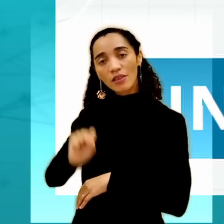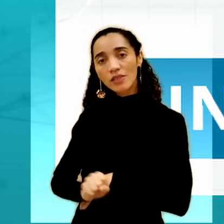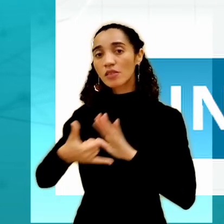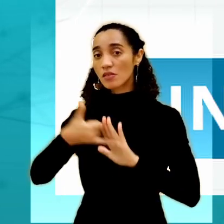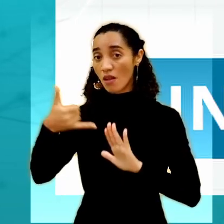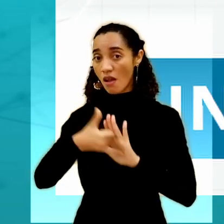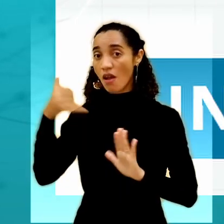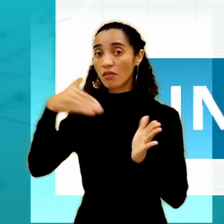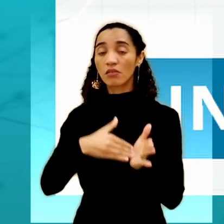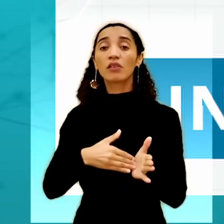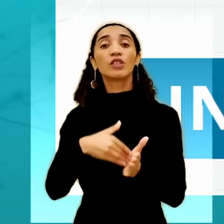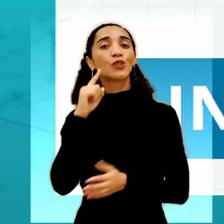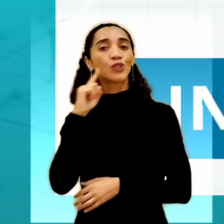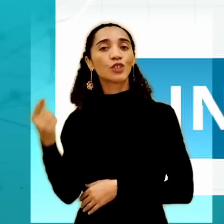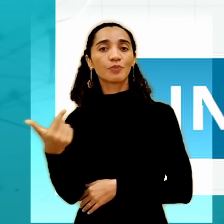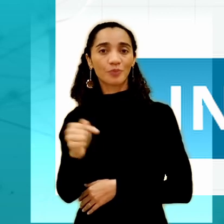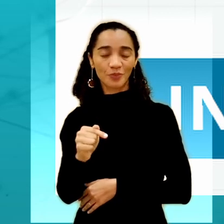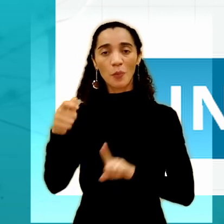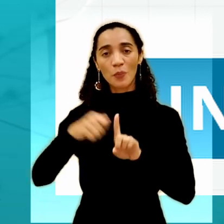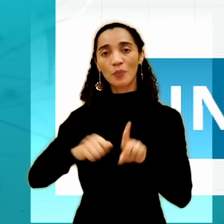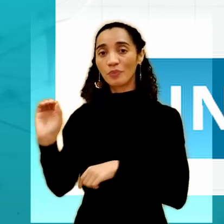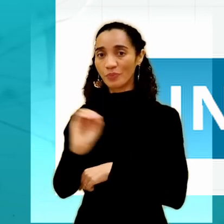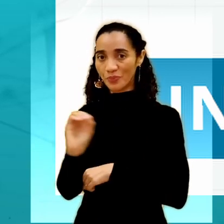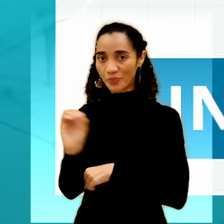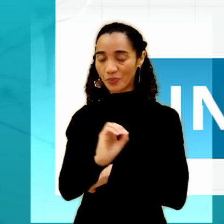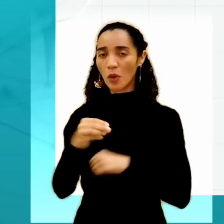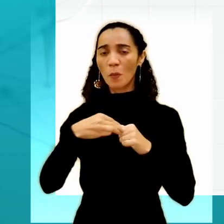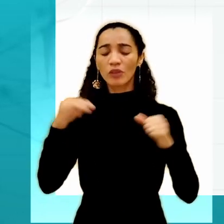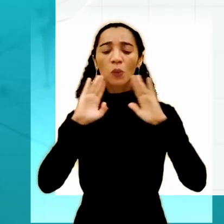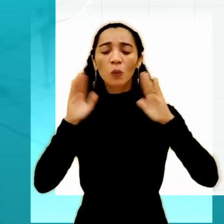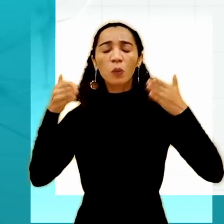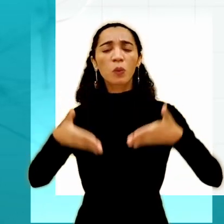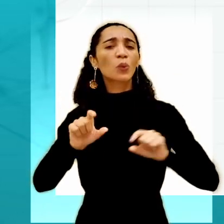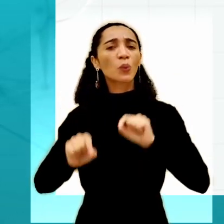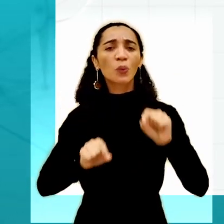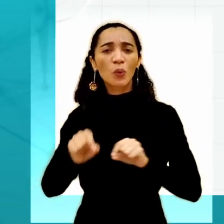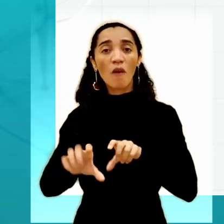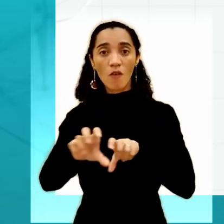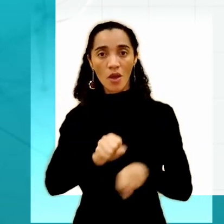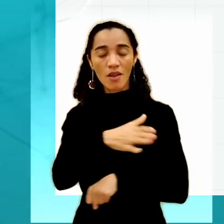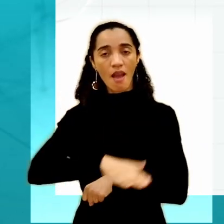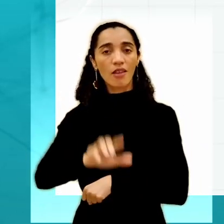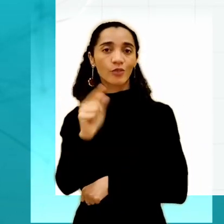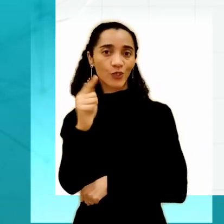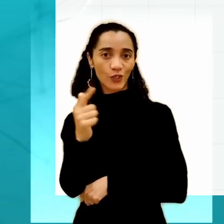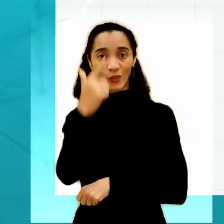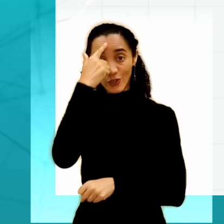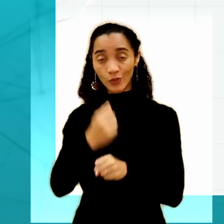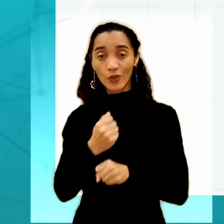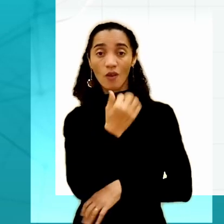vagas e as inscrições podem ser feitas até o dia 27 de outubro. O mestrado é voltado para graduados em